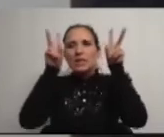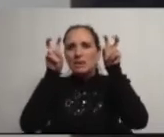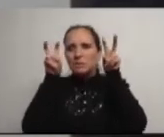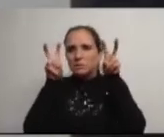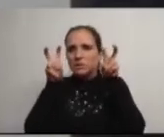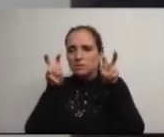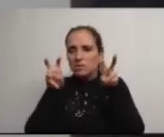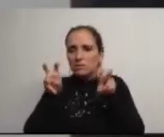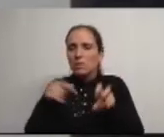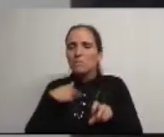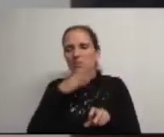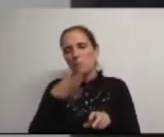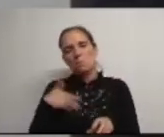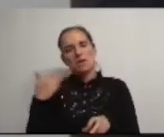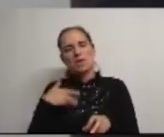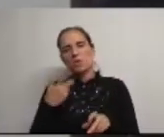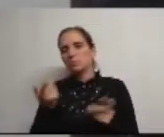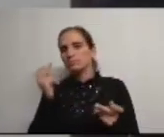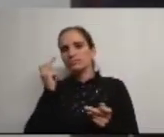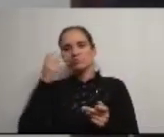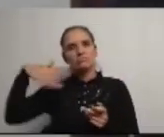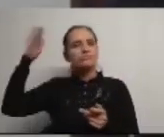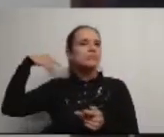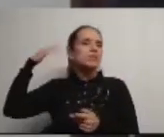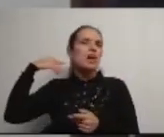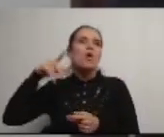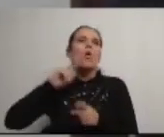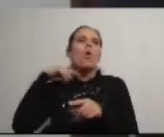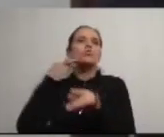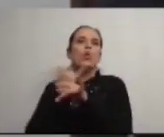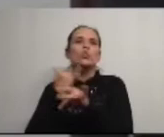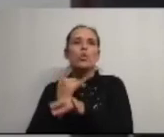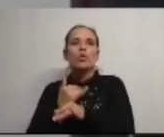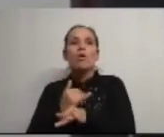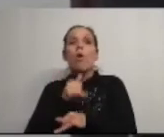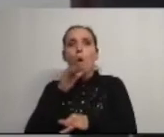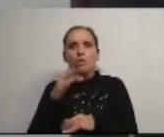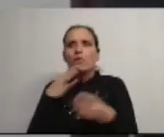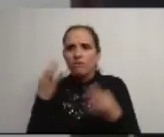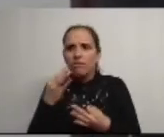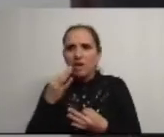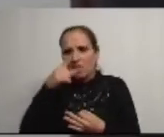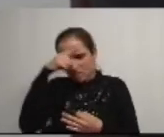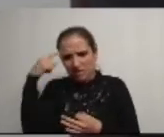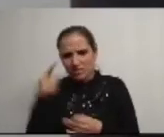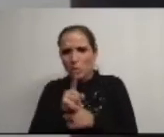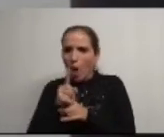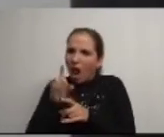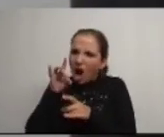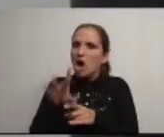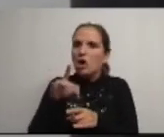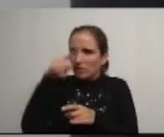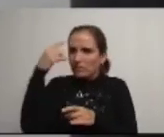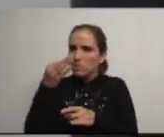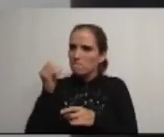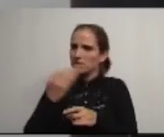discutidas digo com pena que esta fica a anos-luz de outras mesmo daquelas onde era particularmente difícil e penoso fazer oposição perante